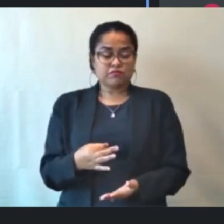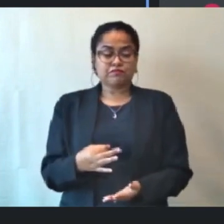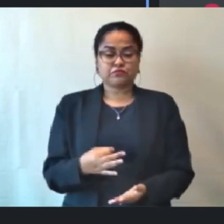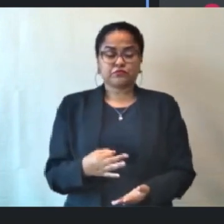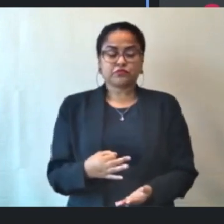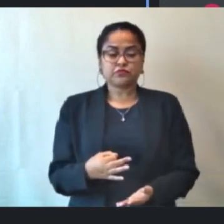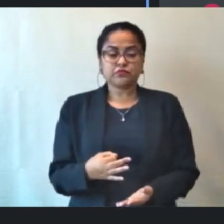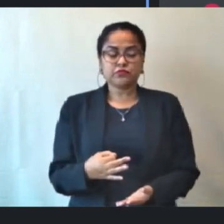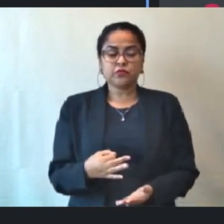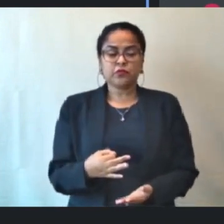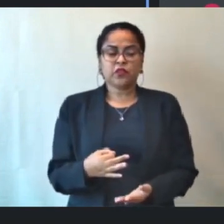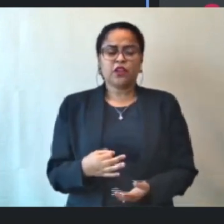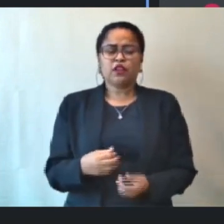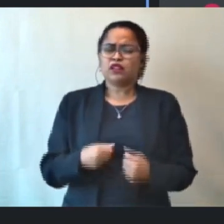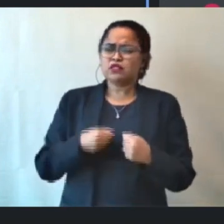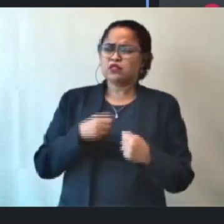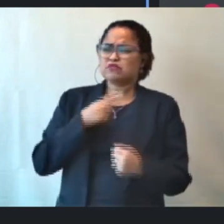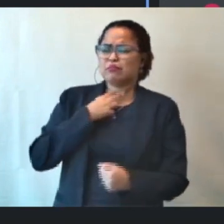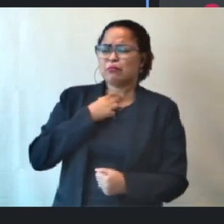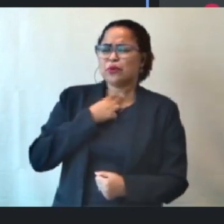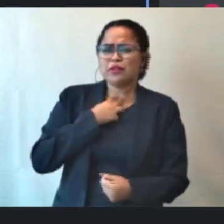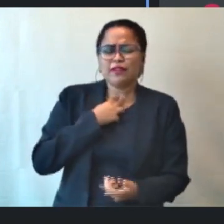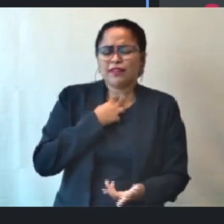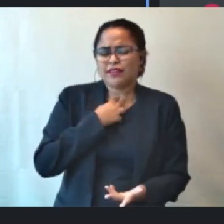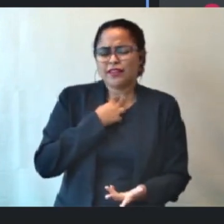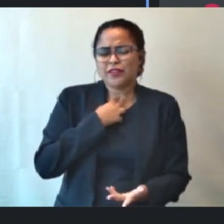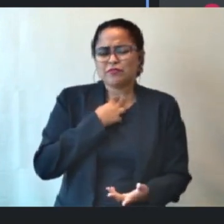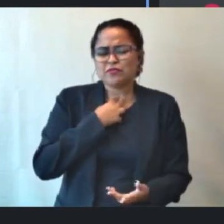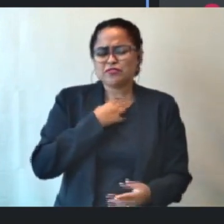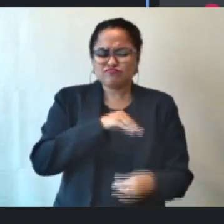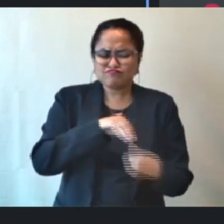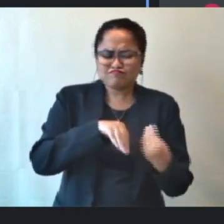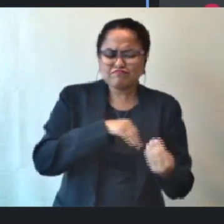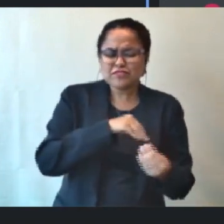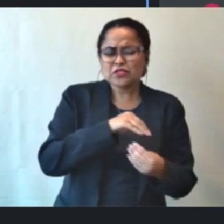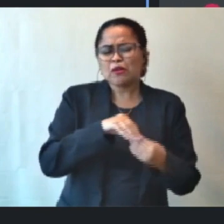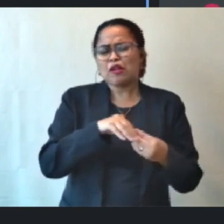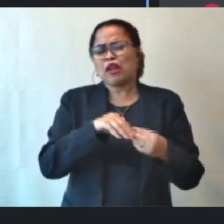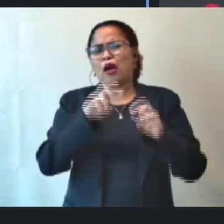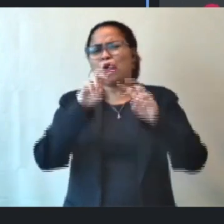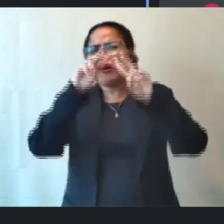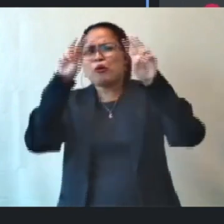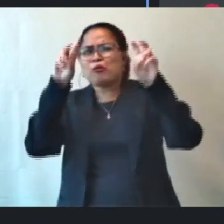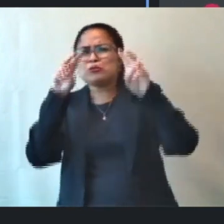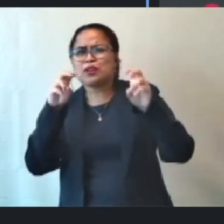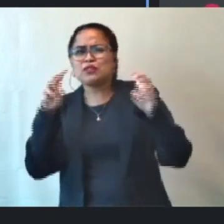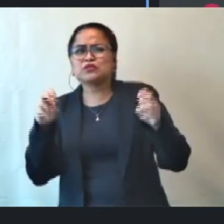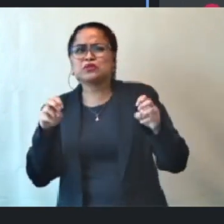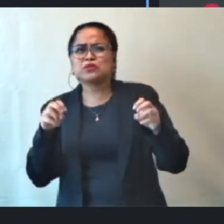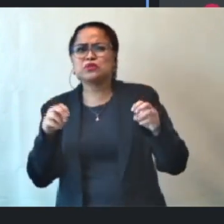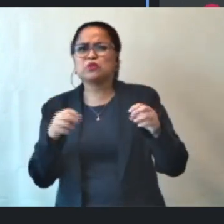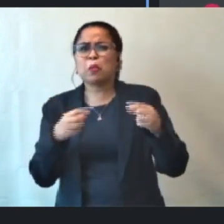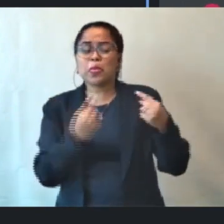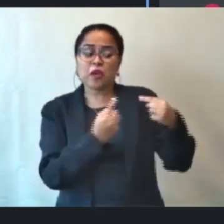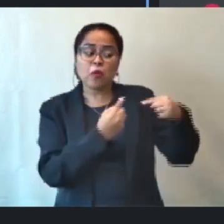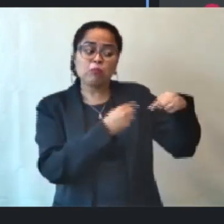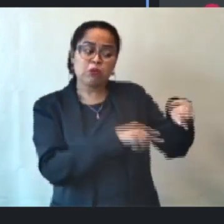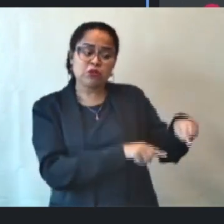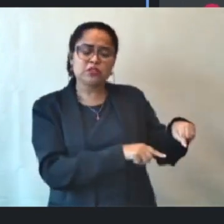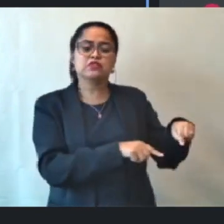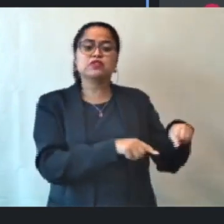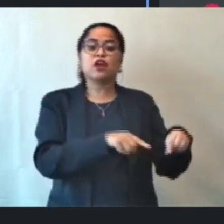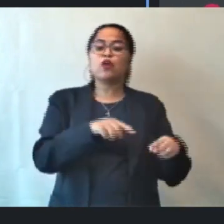nós não podemos deixar misturar as coisas. Eu entendo o fato de oposição, o que é oposição, o é situação,